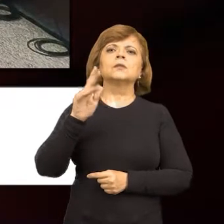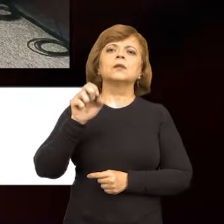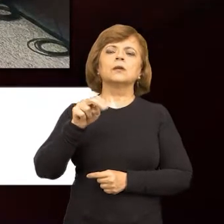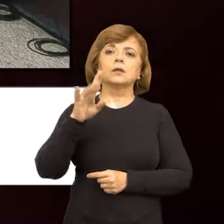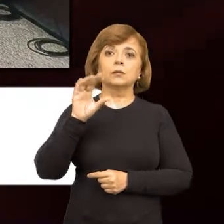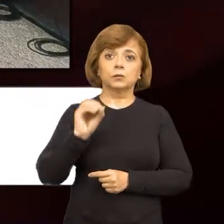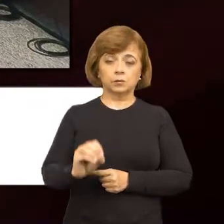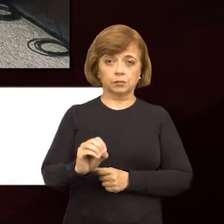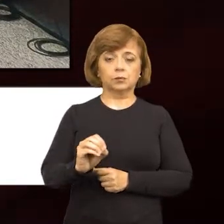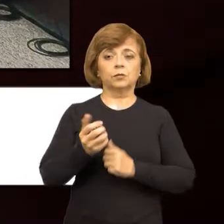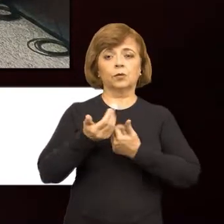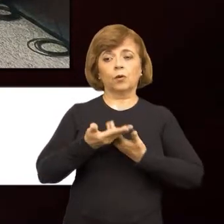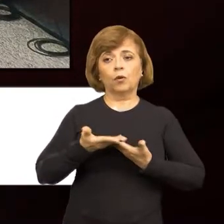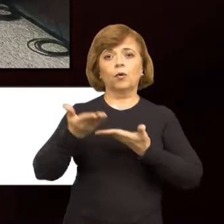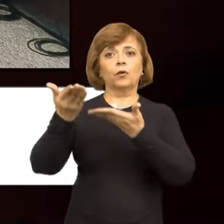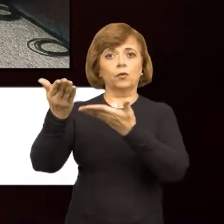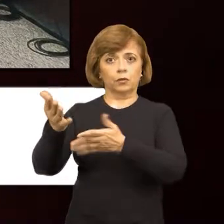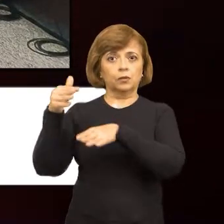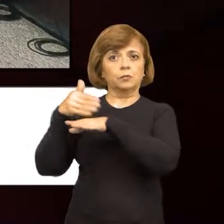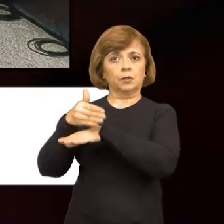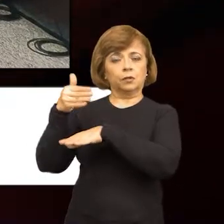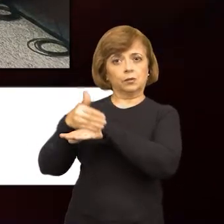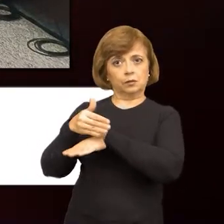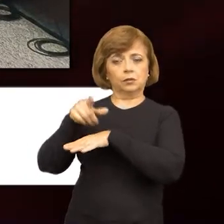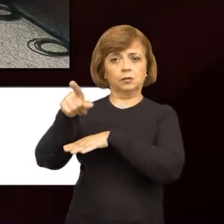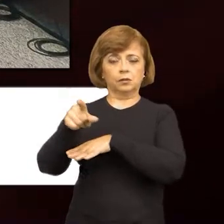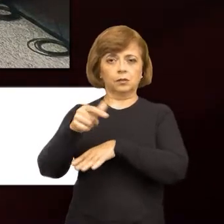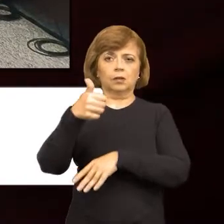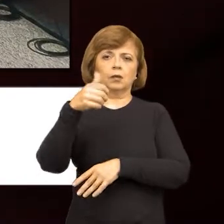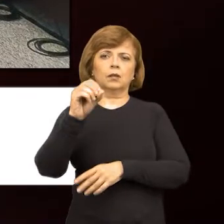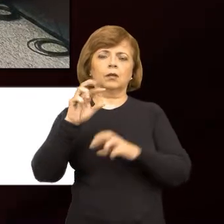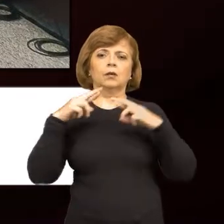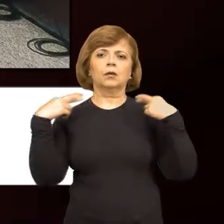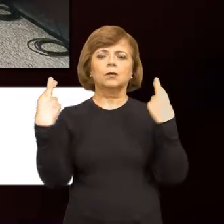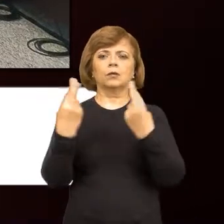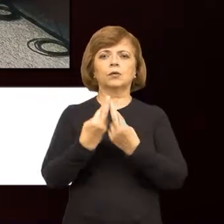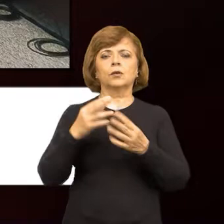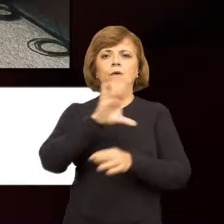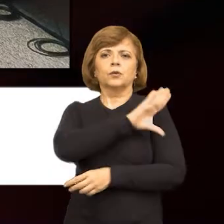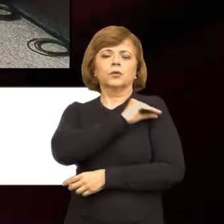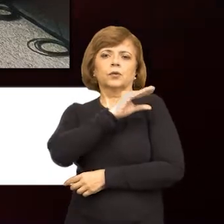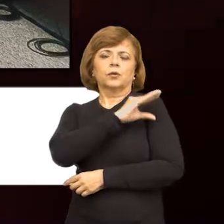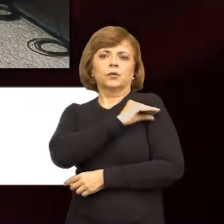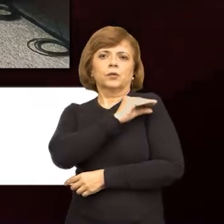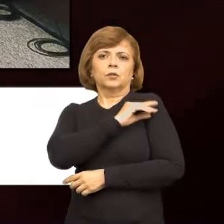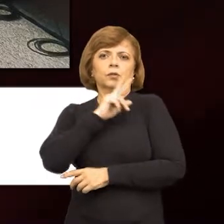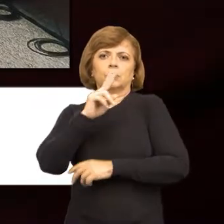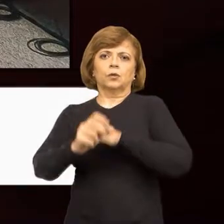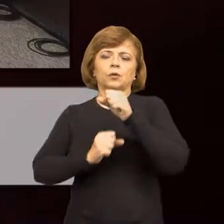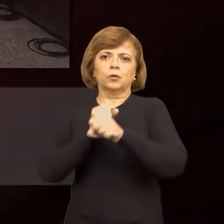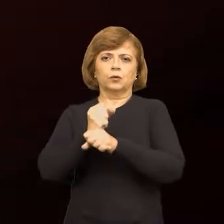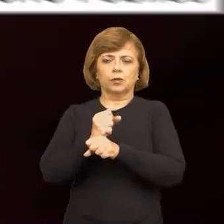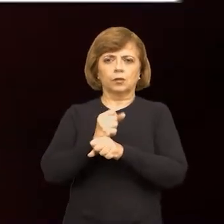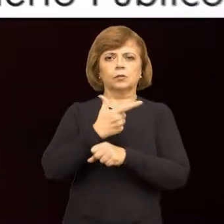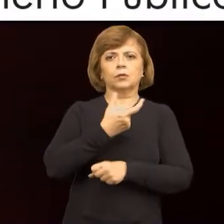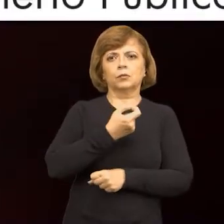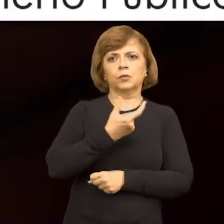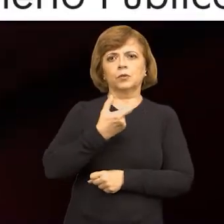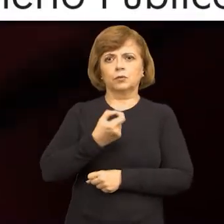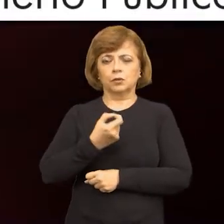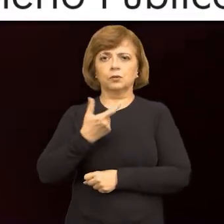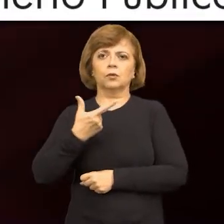convidado da 10ª Reunião Extraordinária do Conselho Deliberativo Bienio 2020-2022,